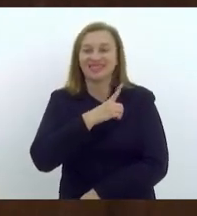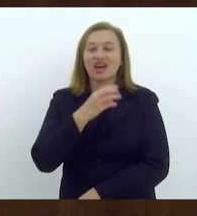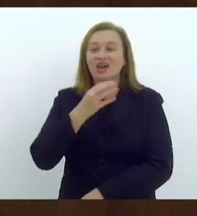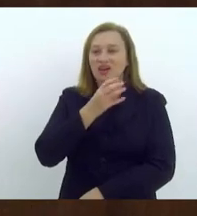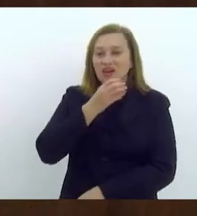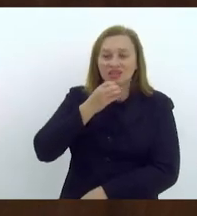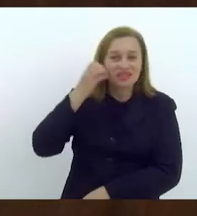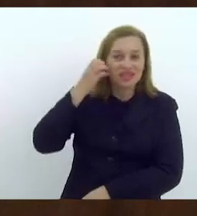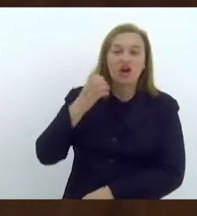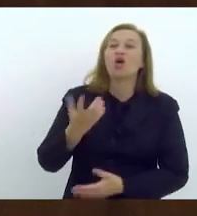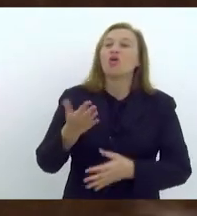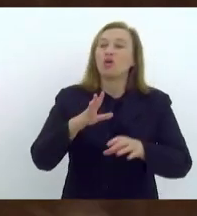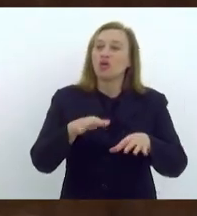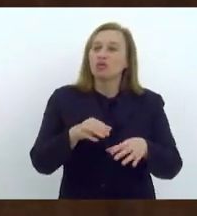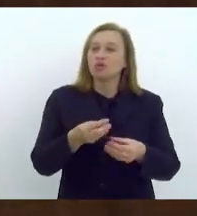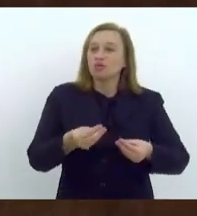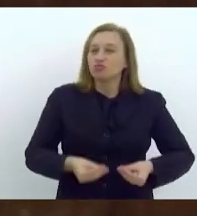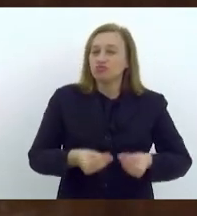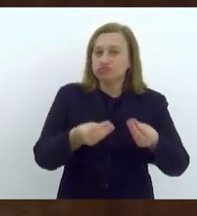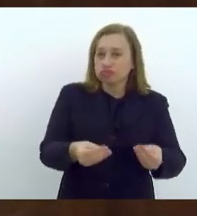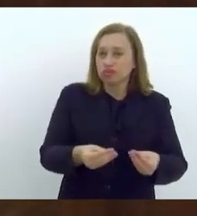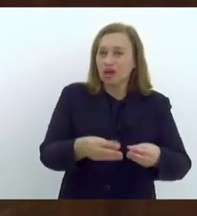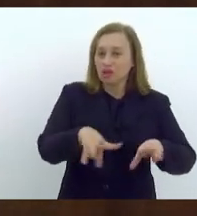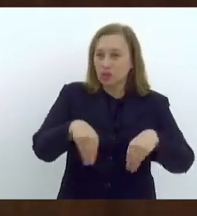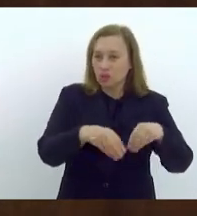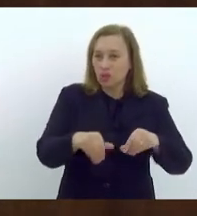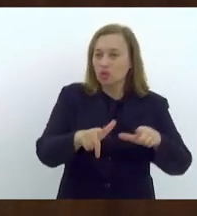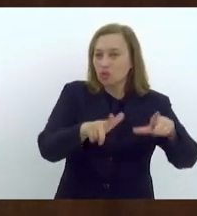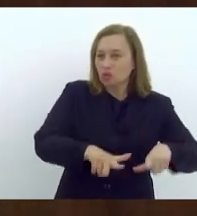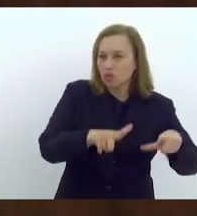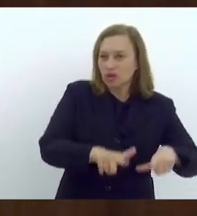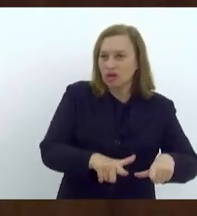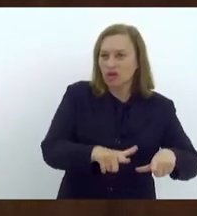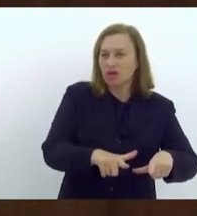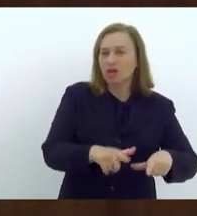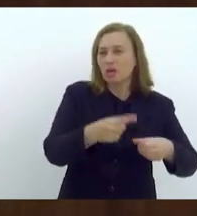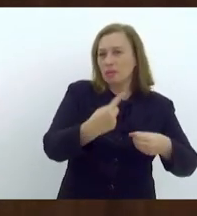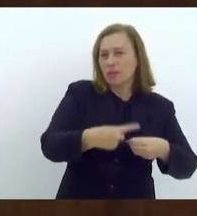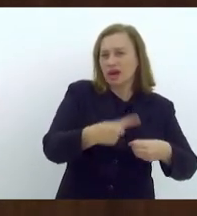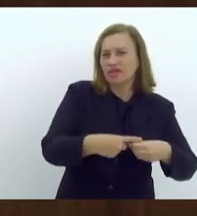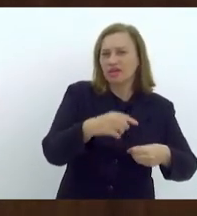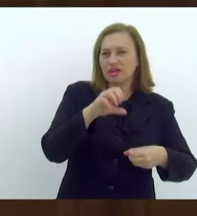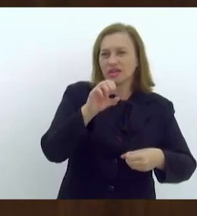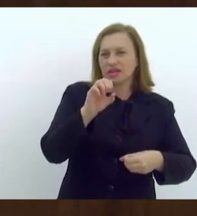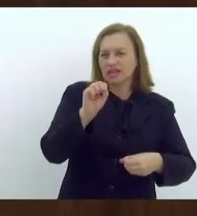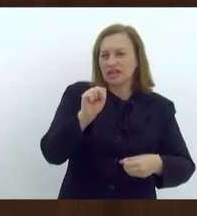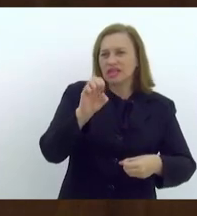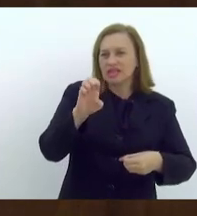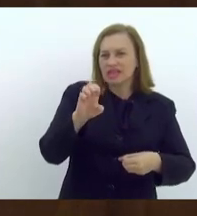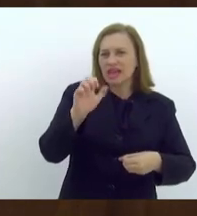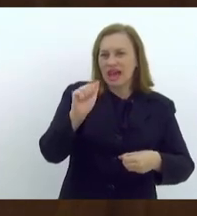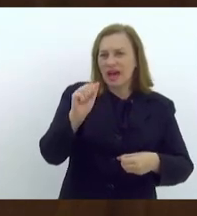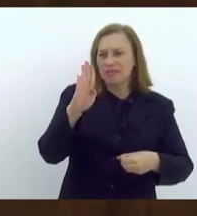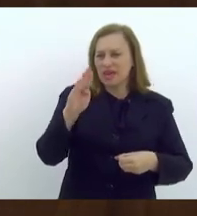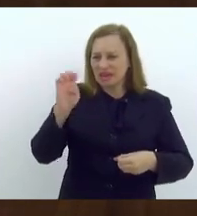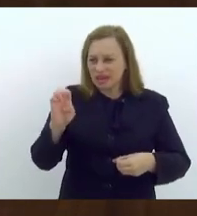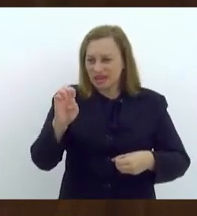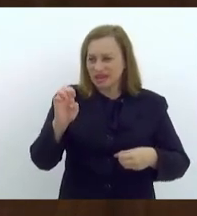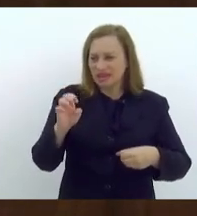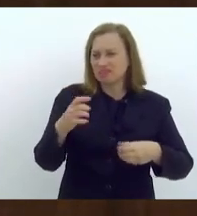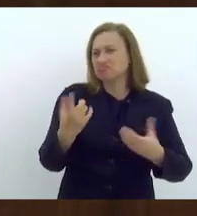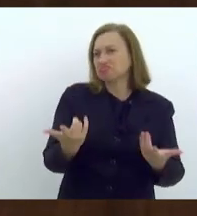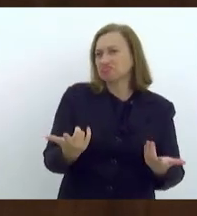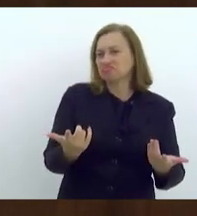O terreno doado pela prefeitura está localizado no bairro Seab, próximo do SESI de Itaperuna. Então, por isso, parabenizo a